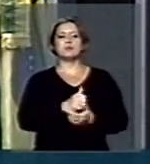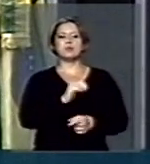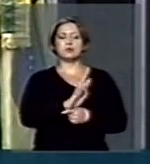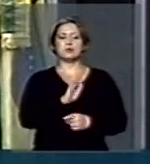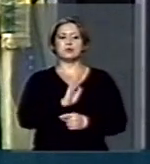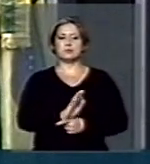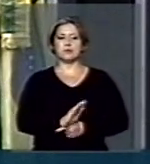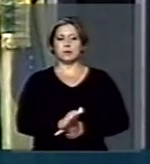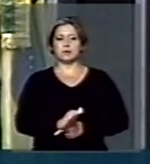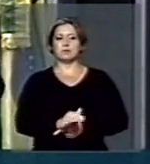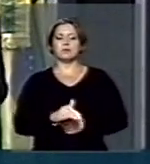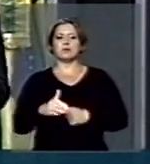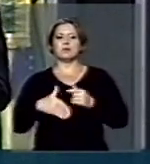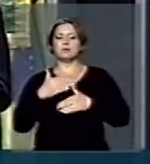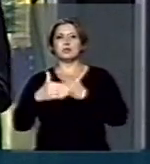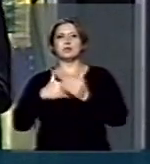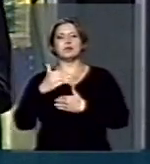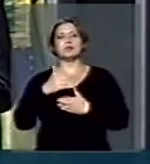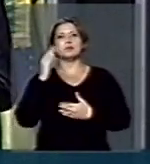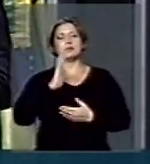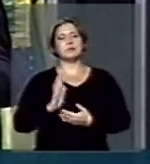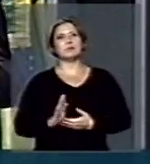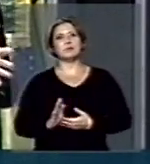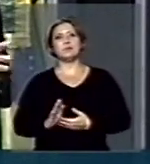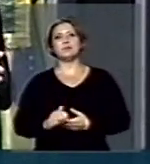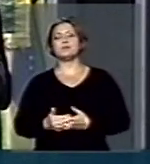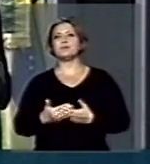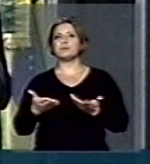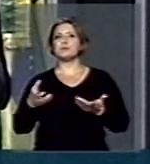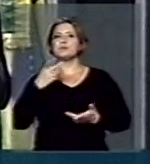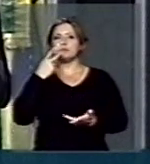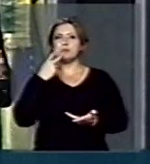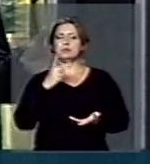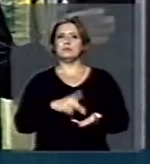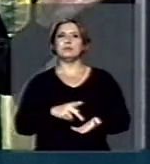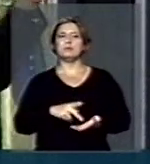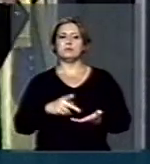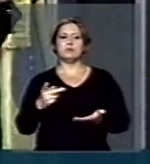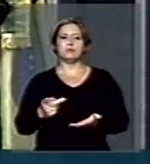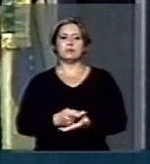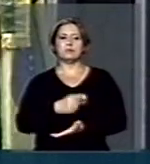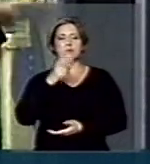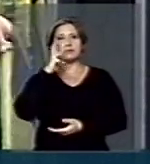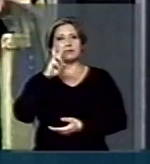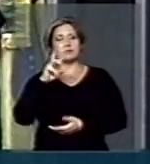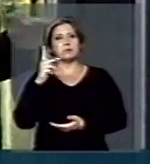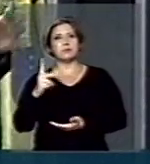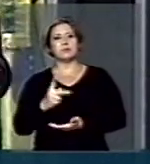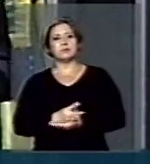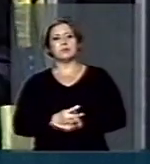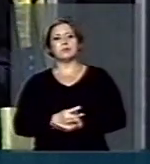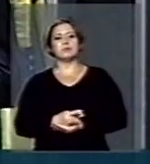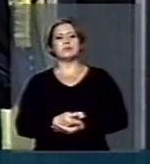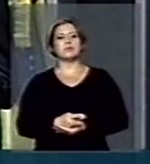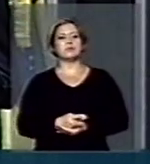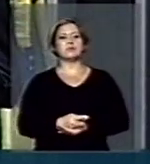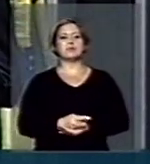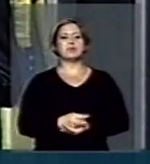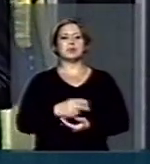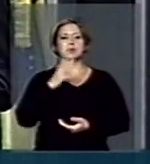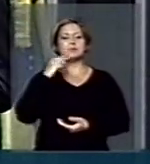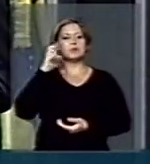com o crescimento do nosso país. Esses são os fatos. A gente assiste de um lado má gestão,